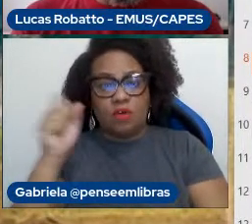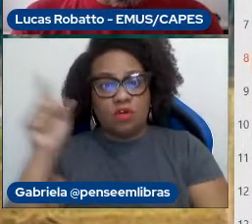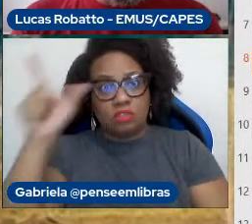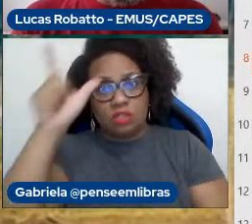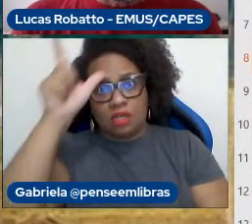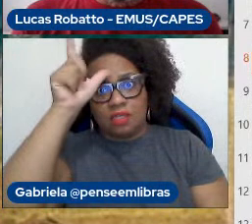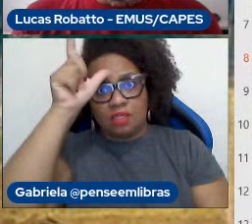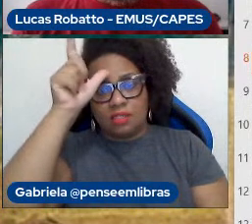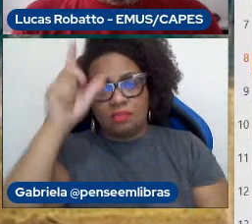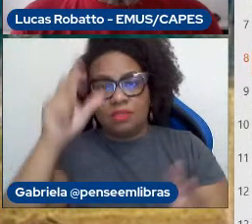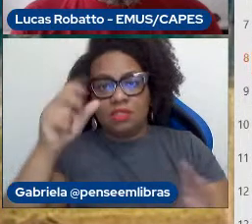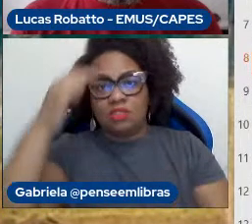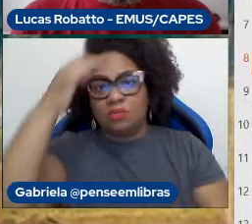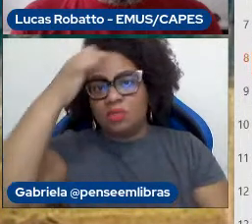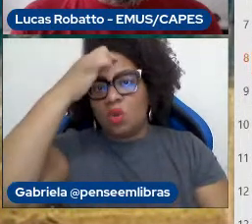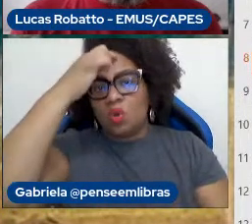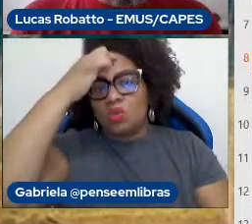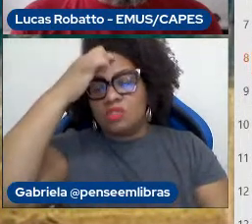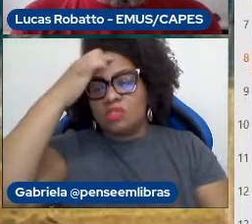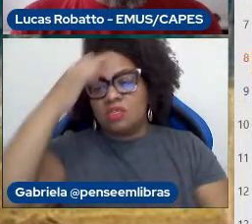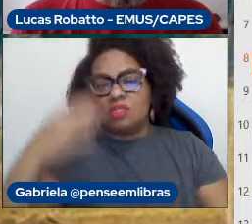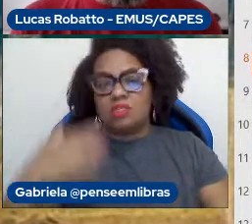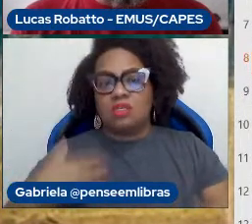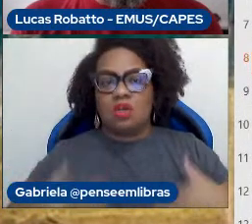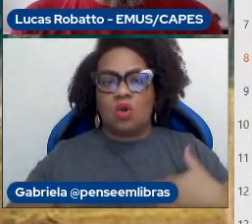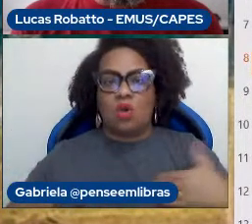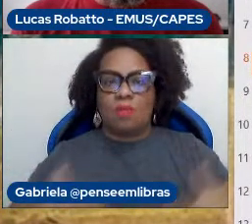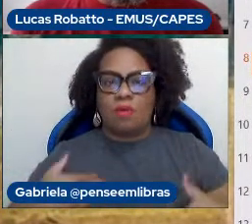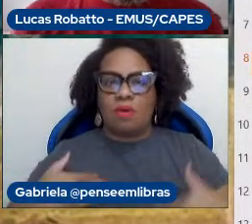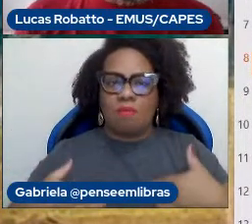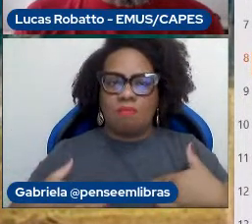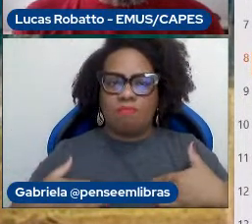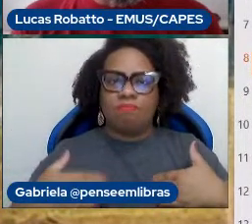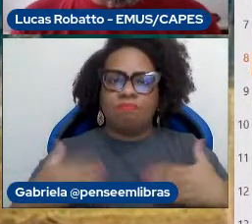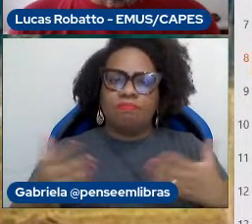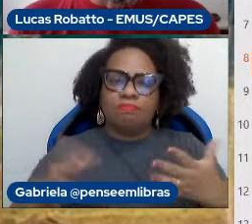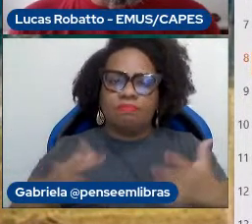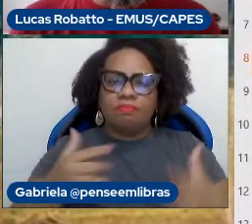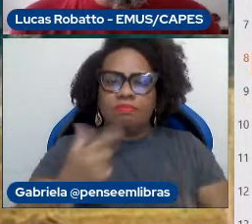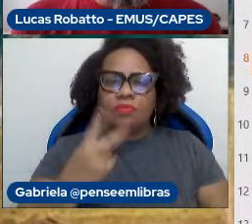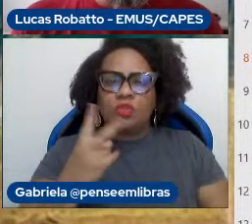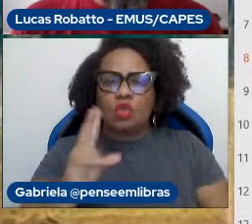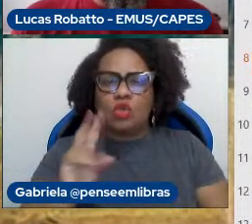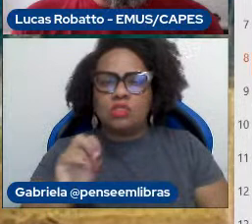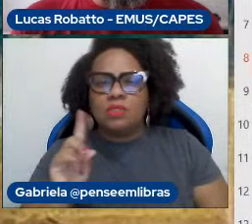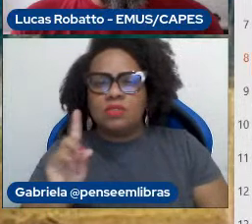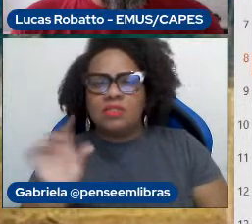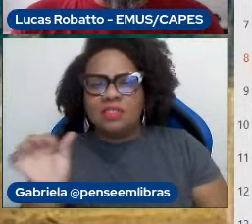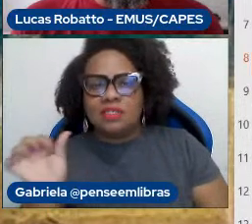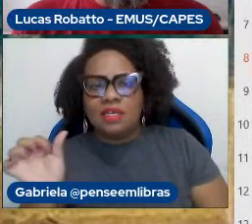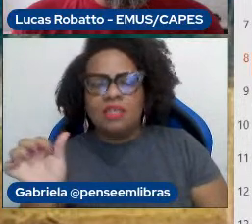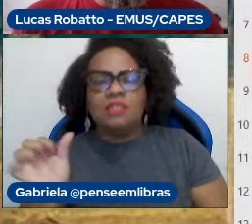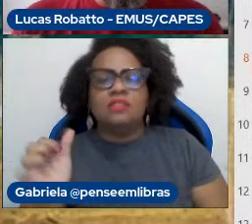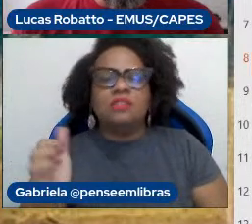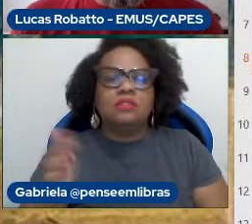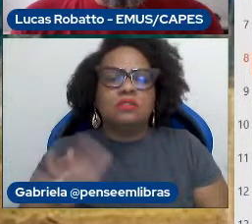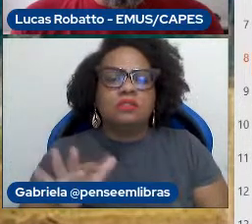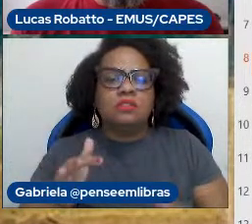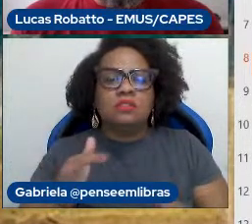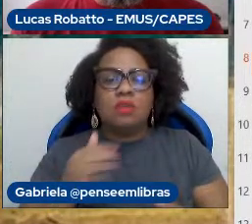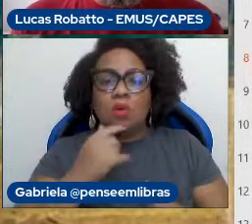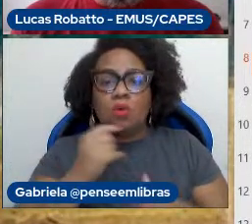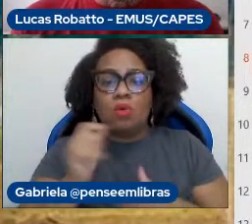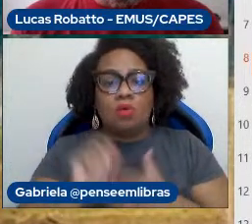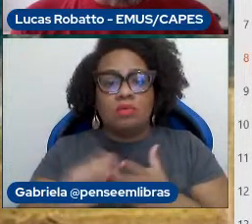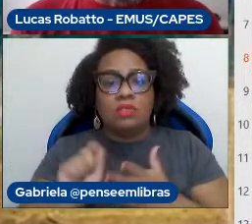corporais em músicos. E, mais ou menos nessa época também, em 2016, o Arne Cox escreveu um